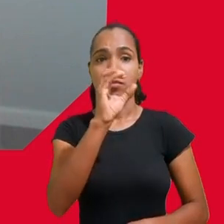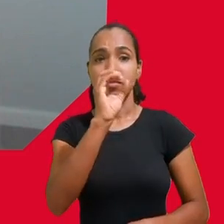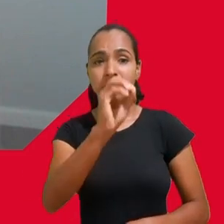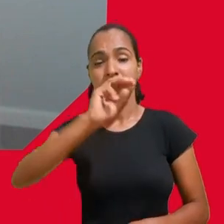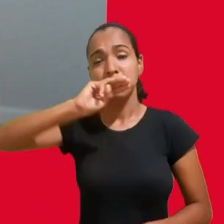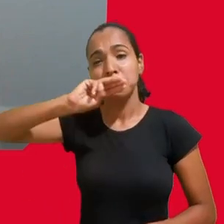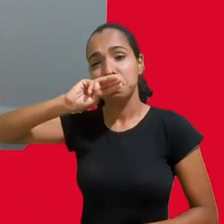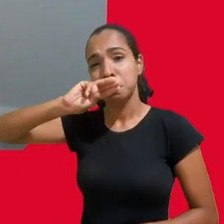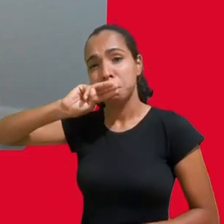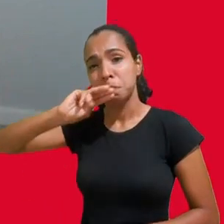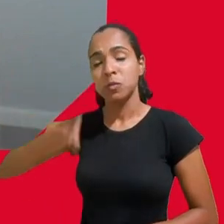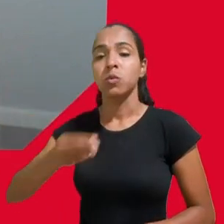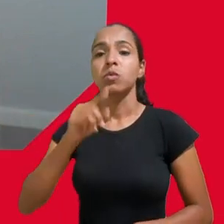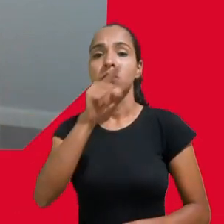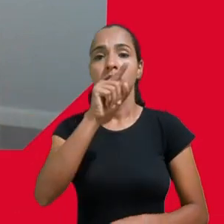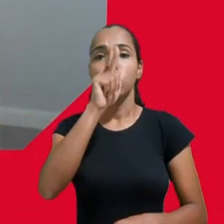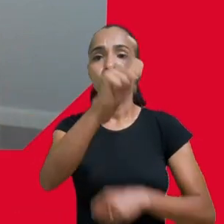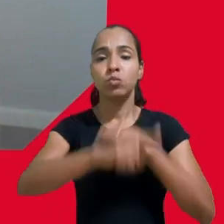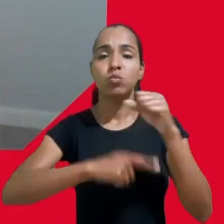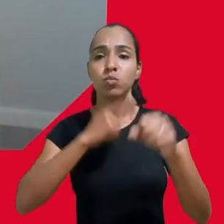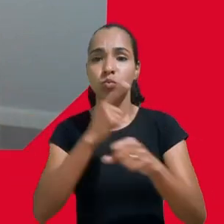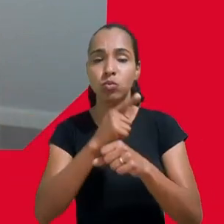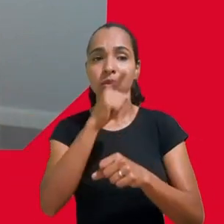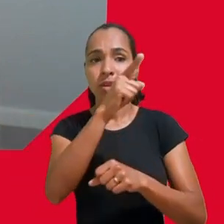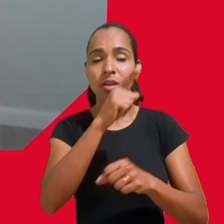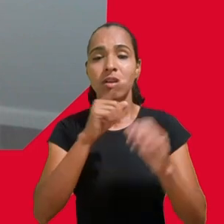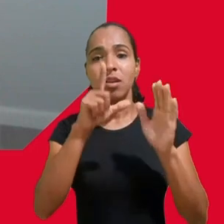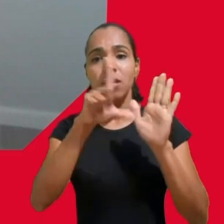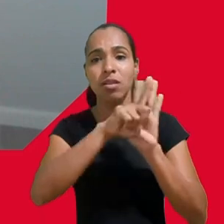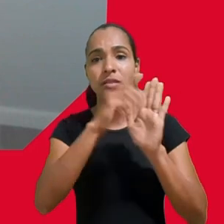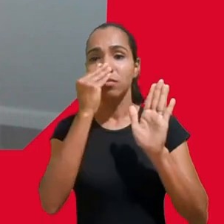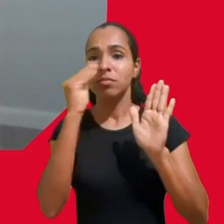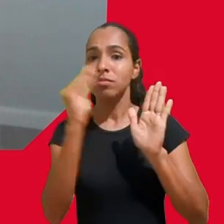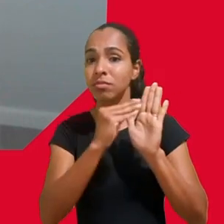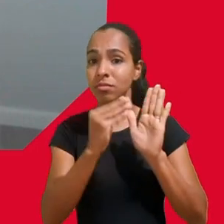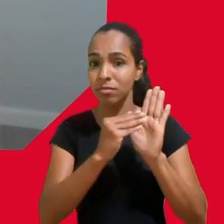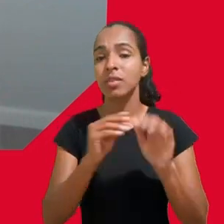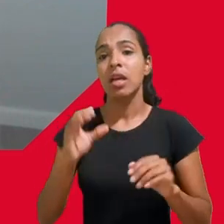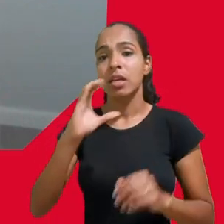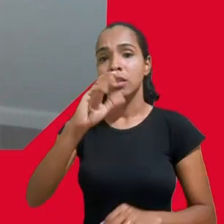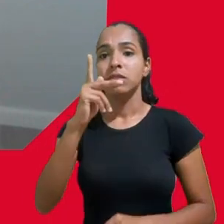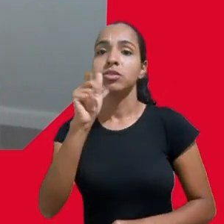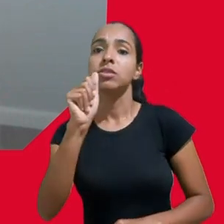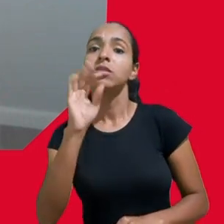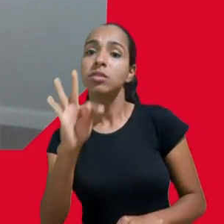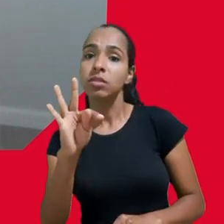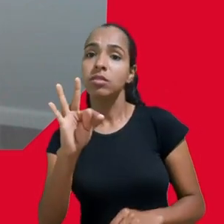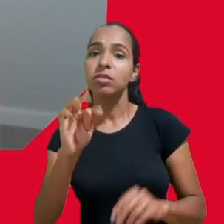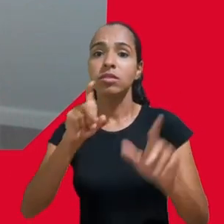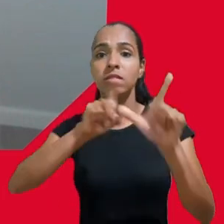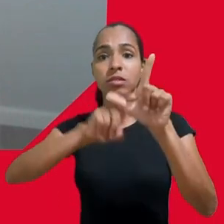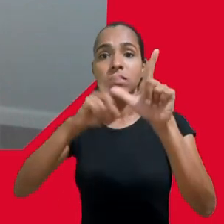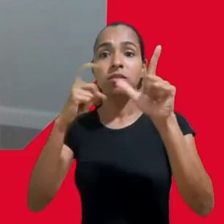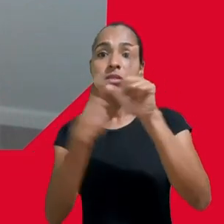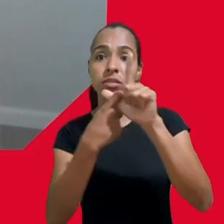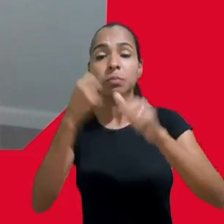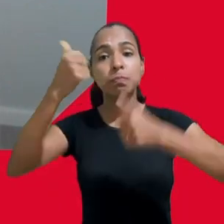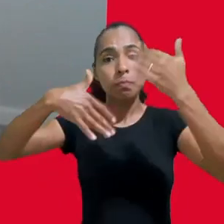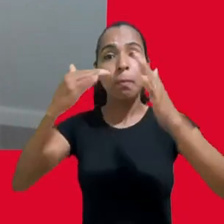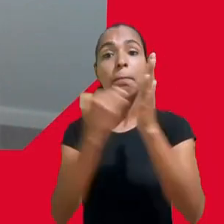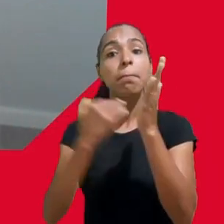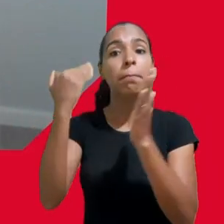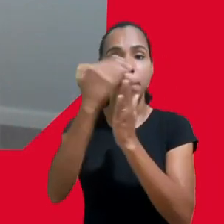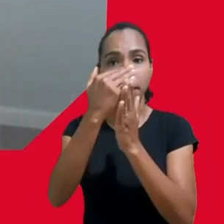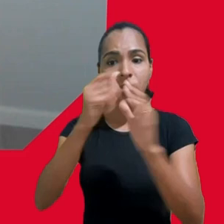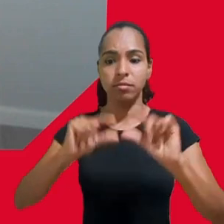infantil online dos Estados Unidos a gente vai deixar aqui no chat um link que explica tudo sobre esse caso e realmente quando a gente fala em